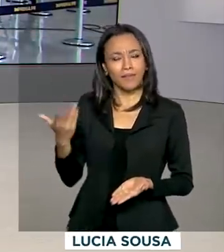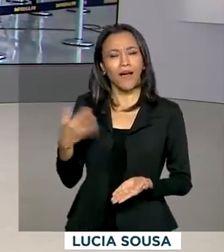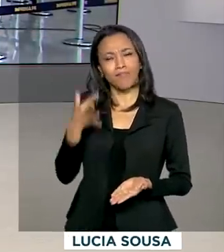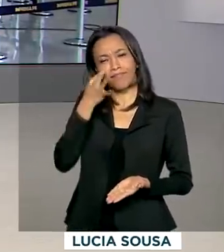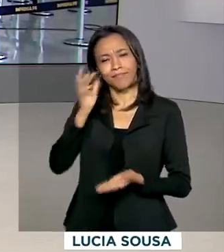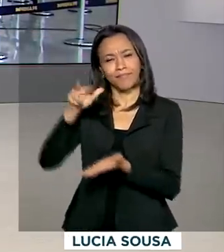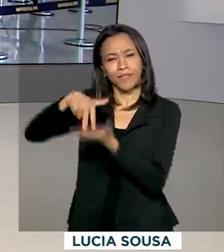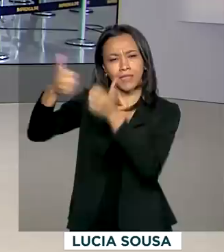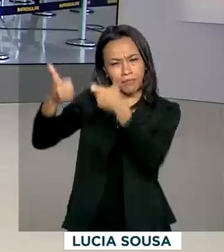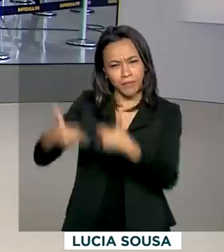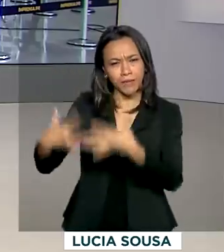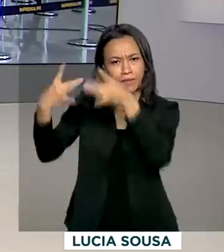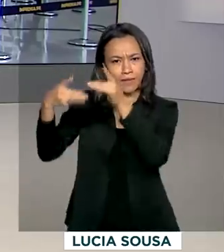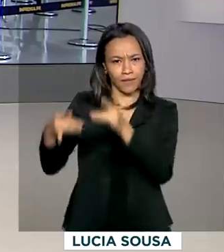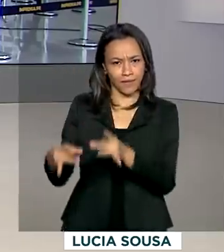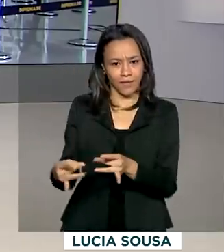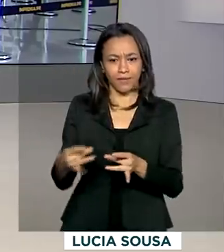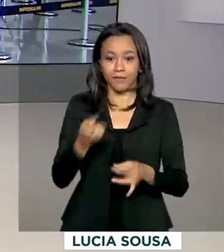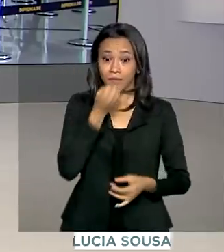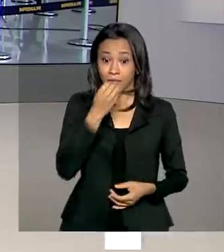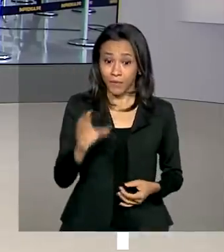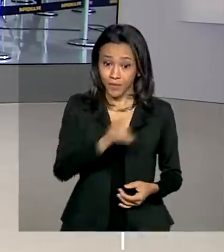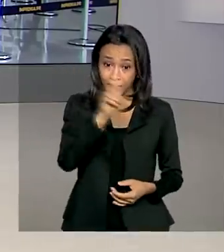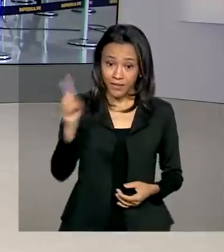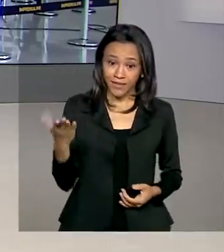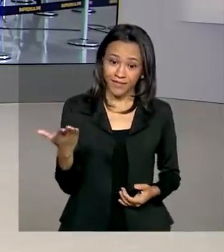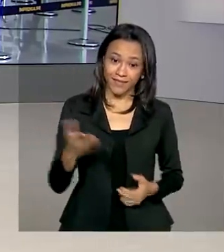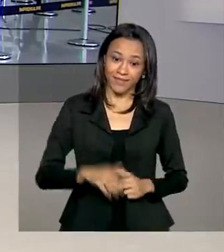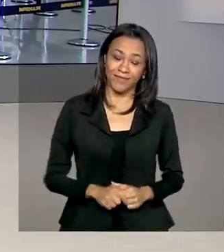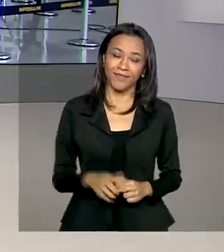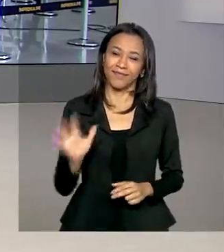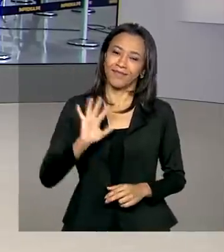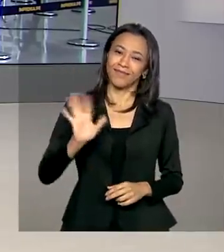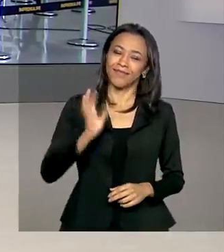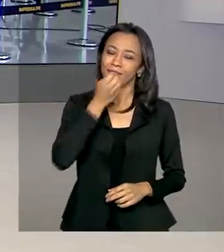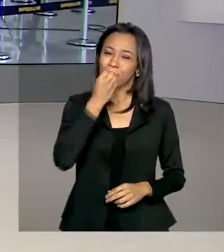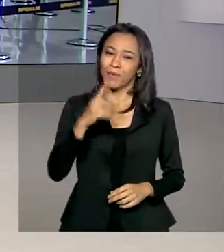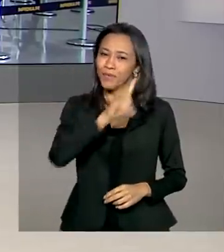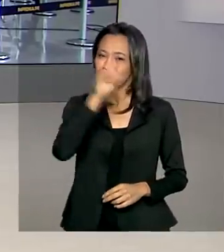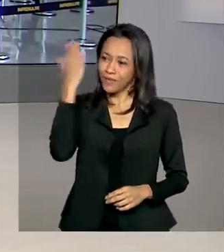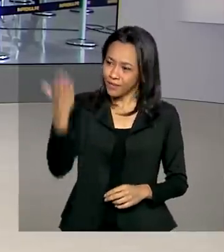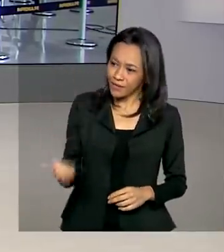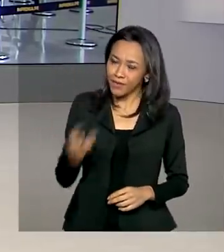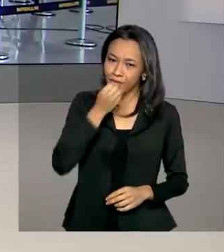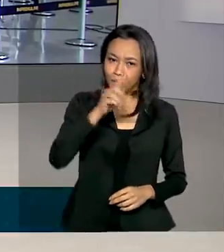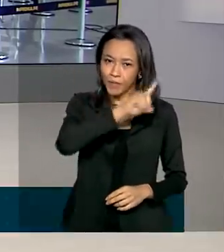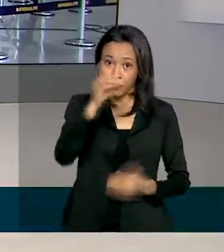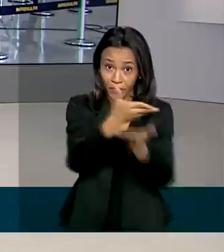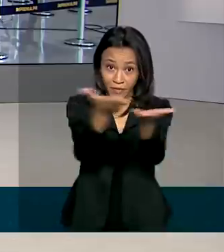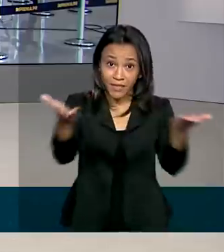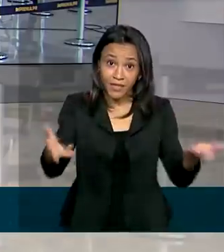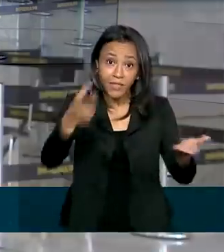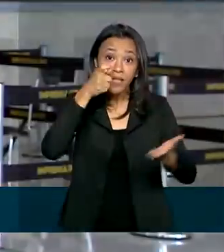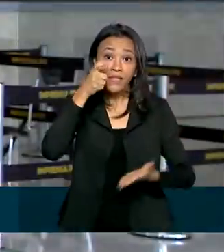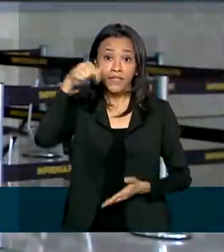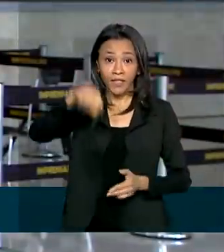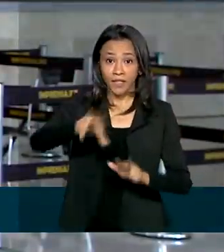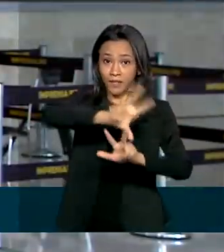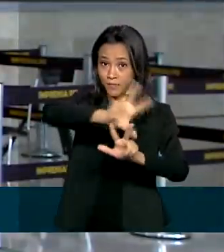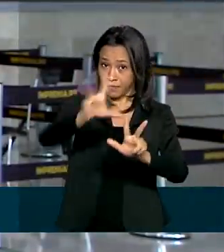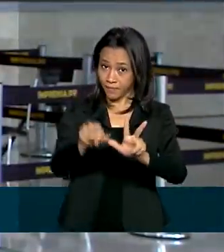Holanda conta para a gente os detalhes. Luciana, bom dia! Oi, Renata! Bom dia para você. Bom dia para você que acompanha a TV Brasil.